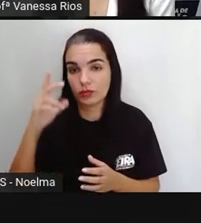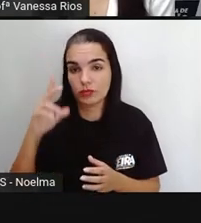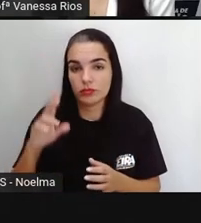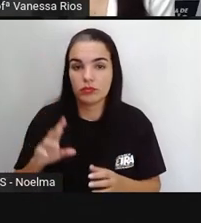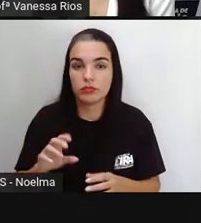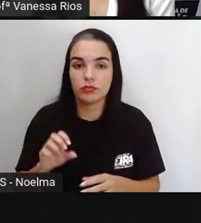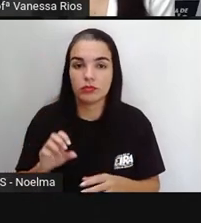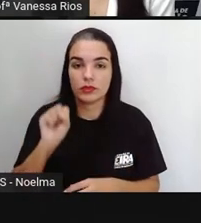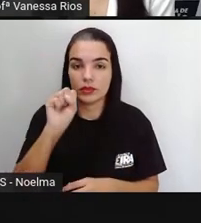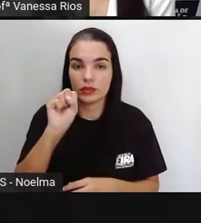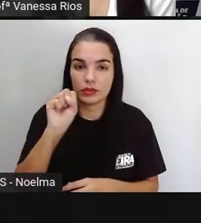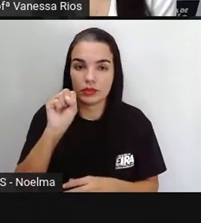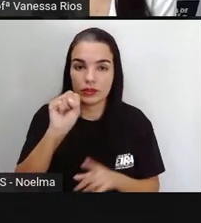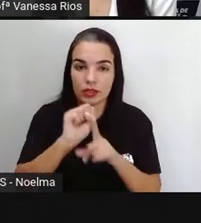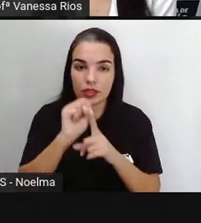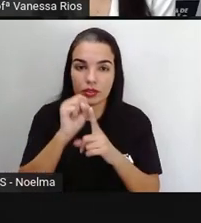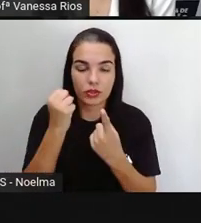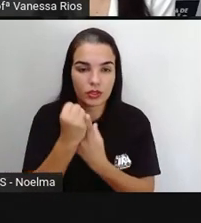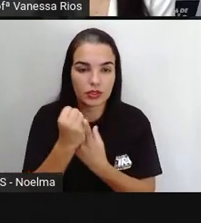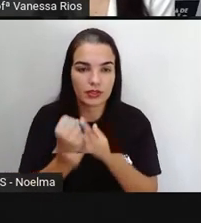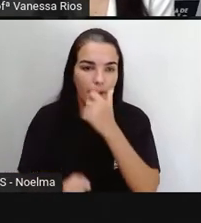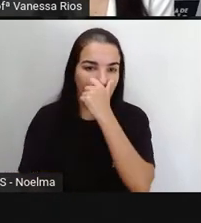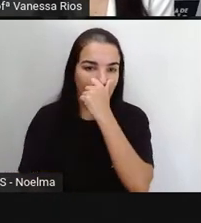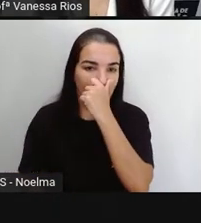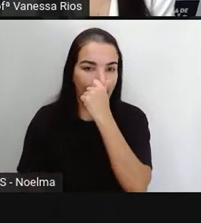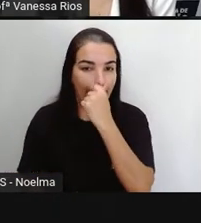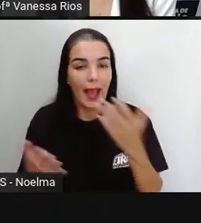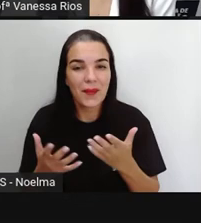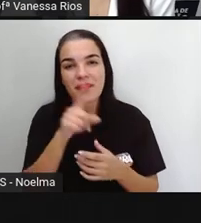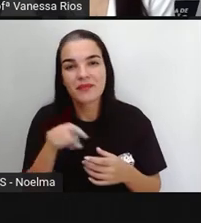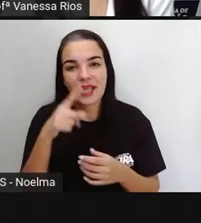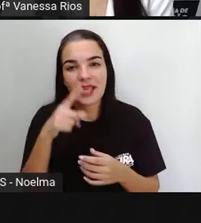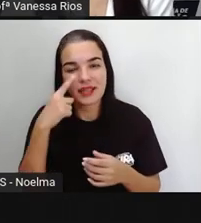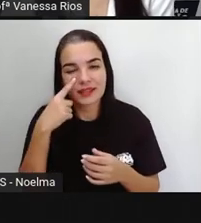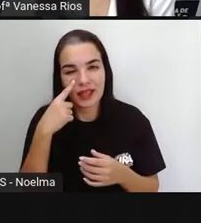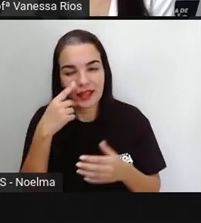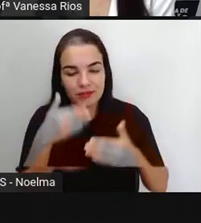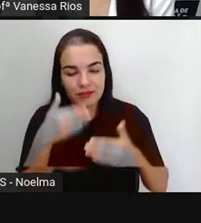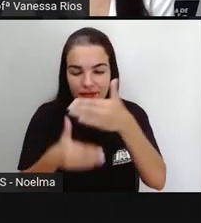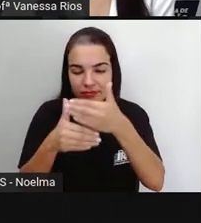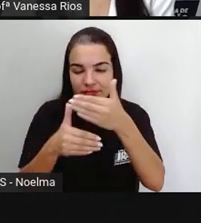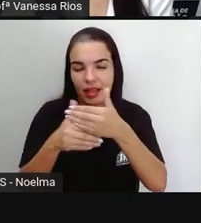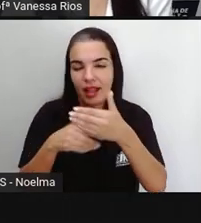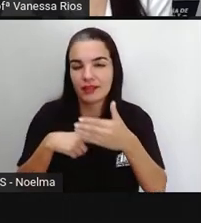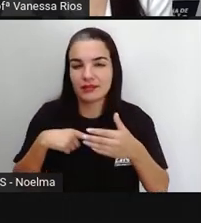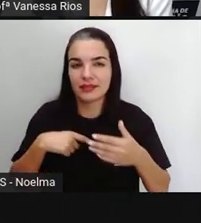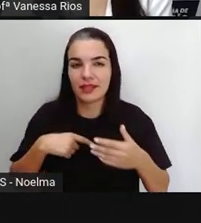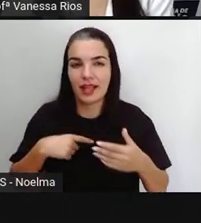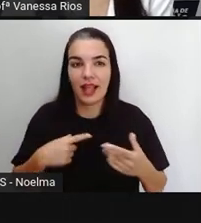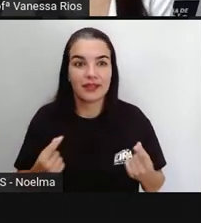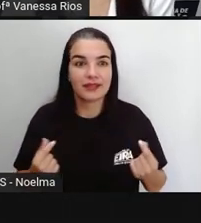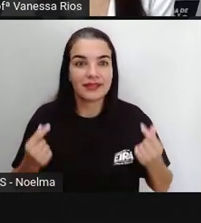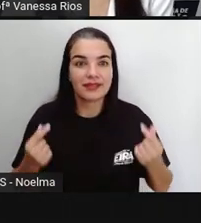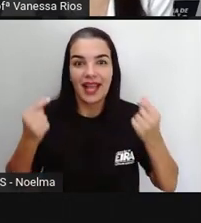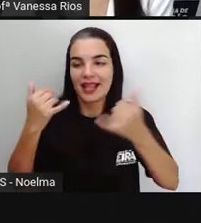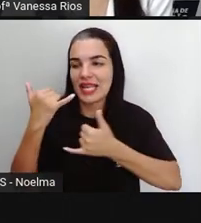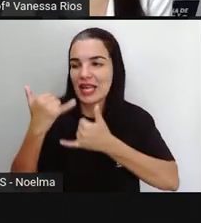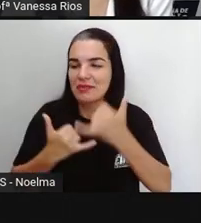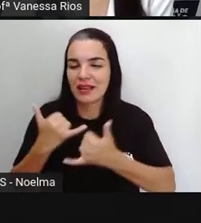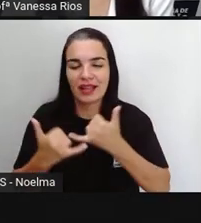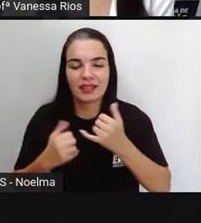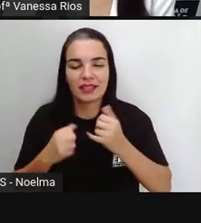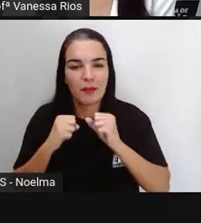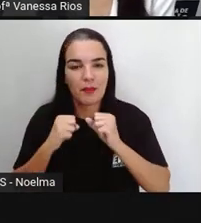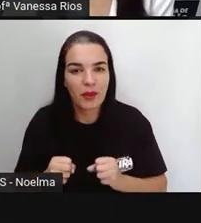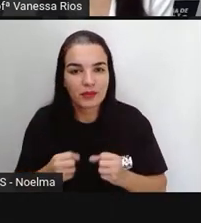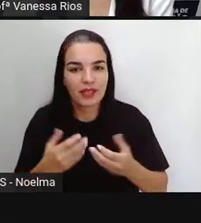E aí, para complementar as informações e observar toda a riqueza que as brincadeiras podem trazer para